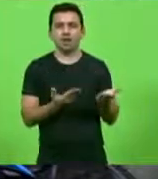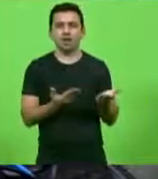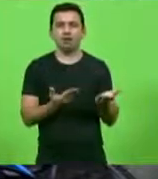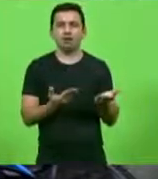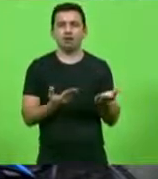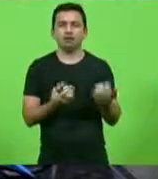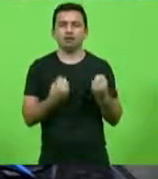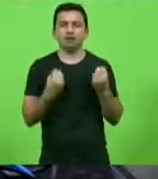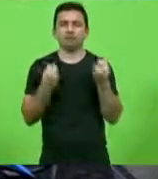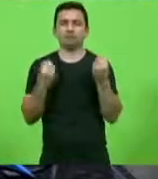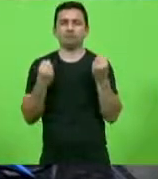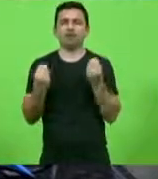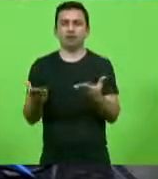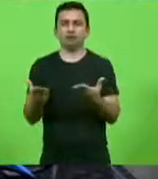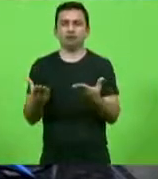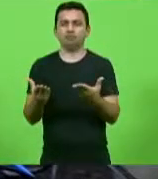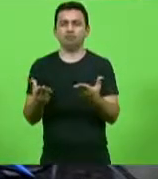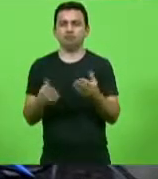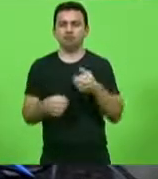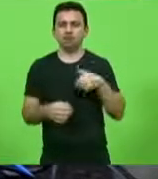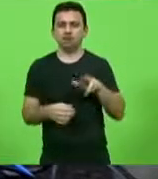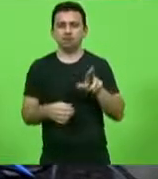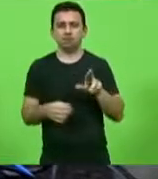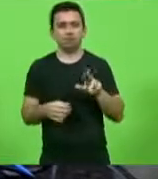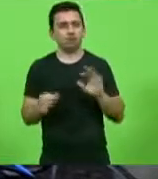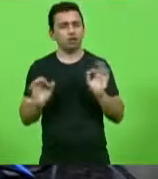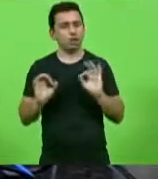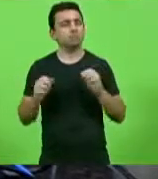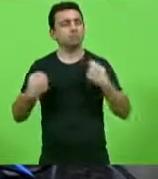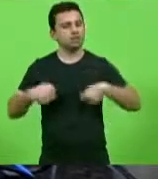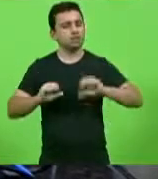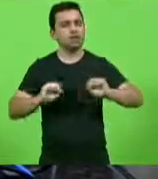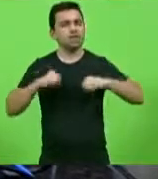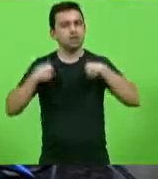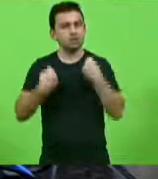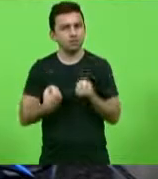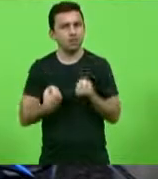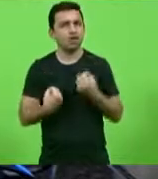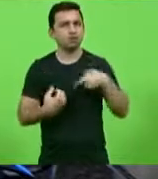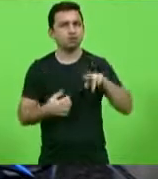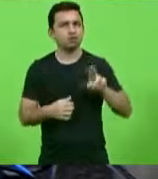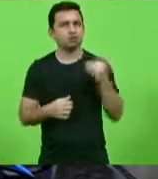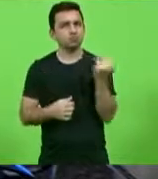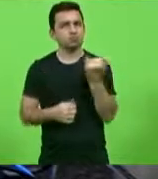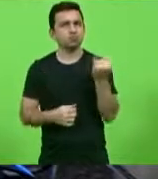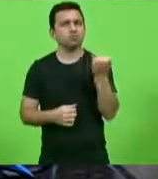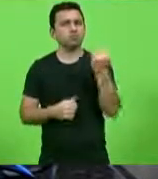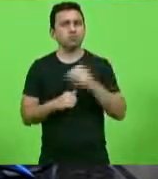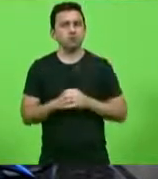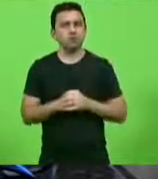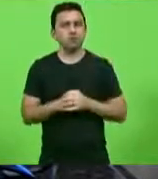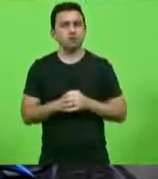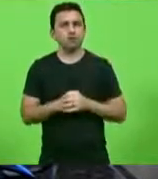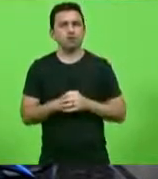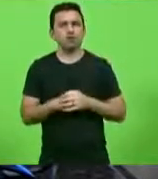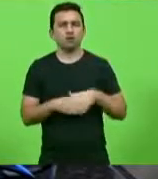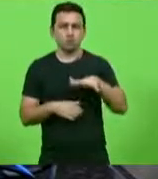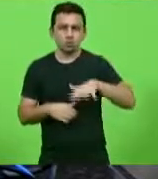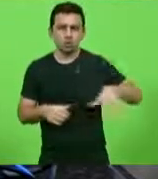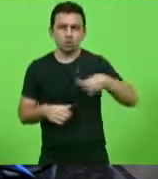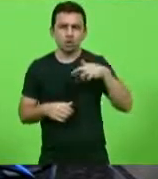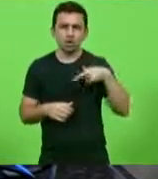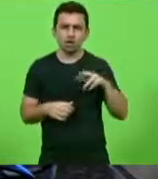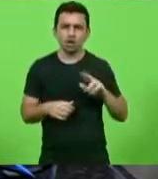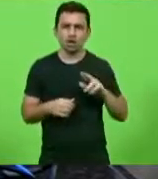Não, nós temos que nos posicionar para defendê-la e toda vez que a religião e a